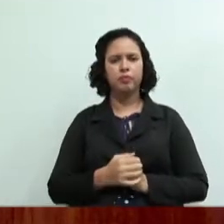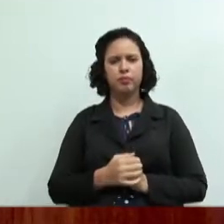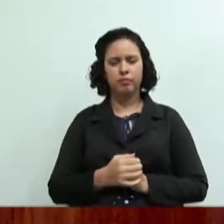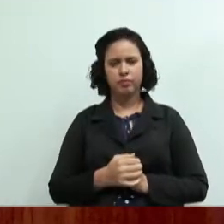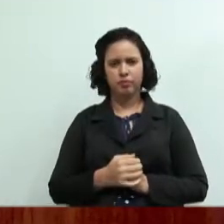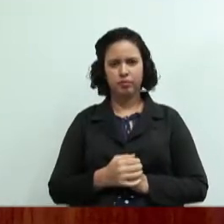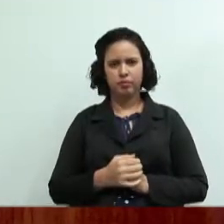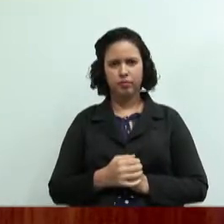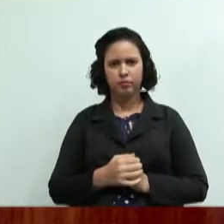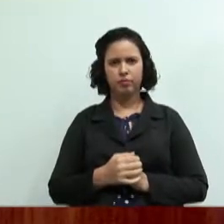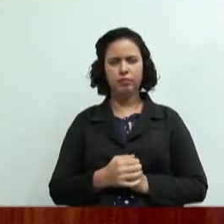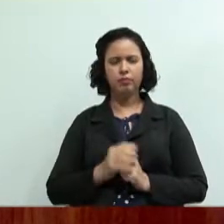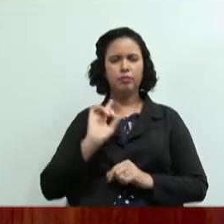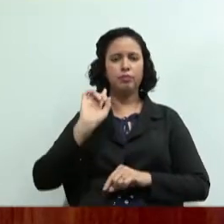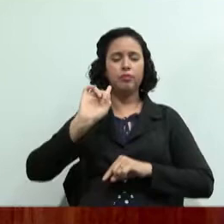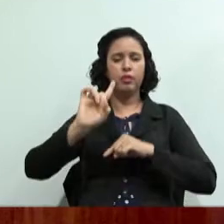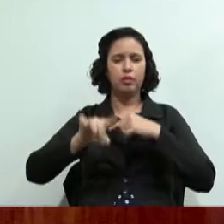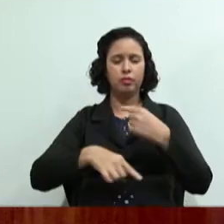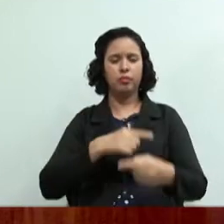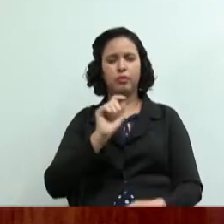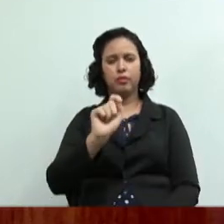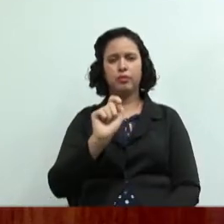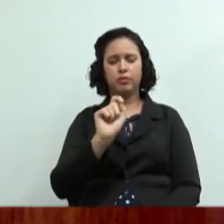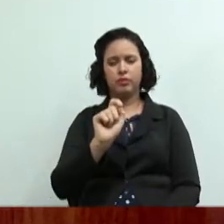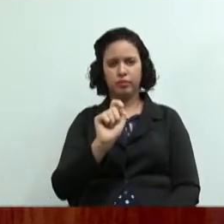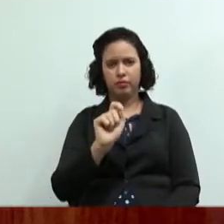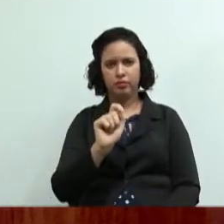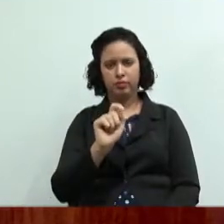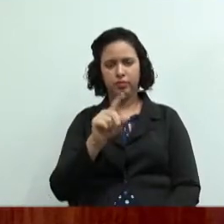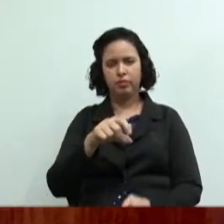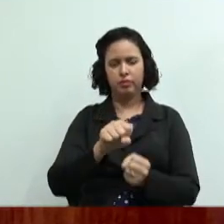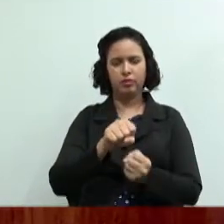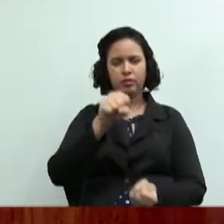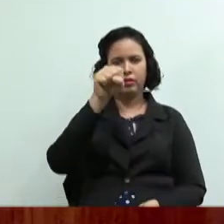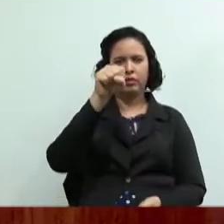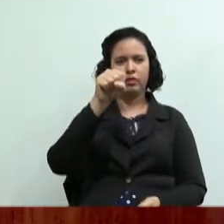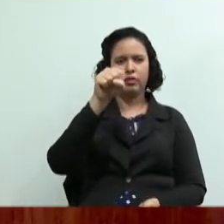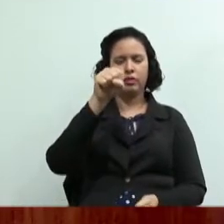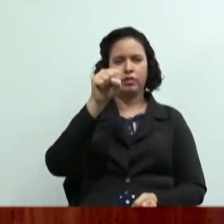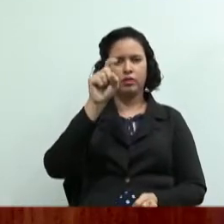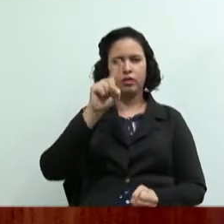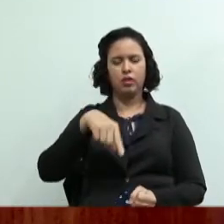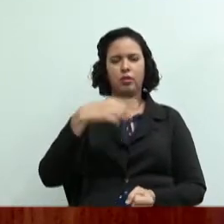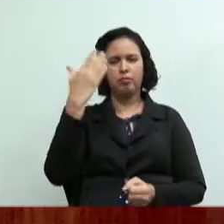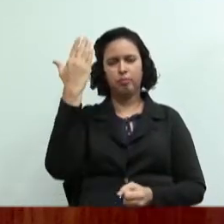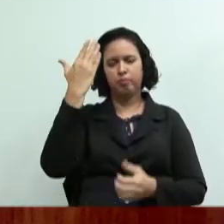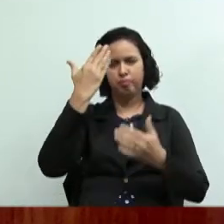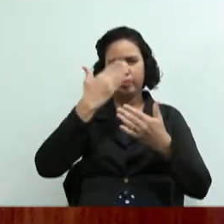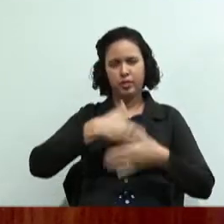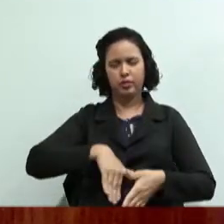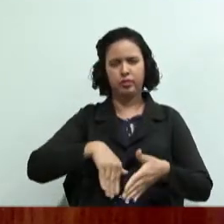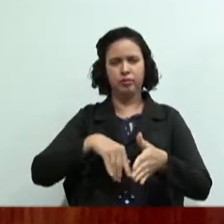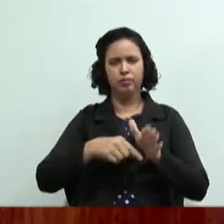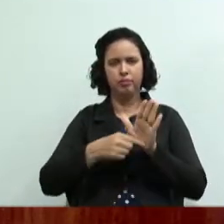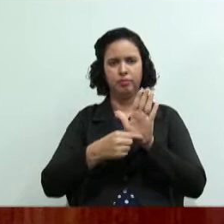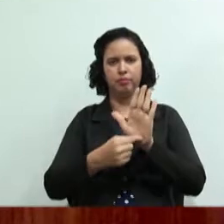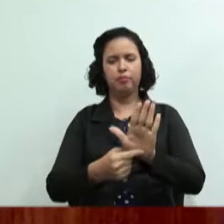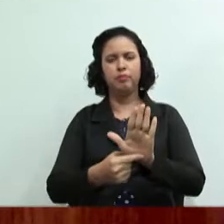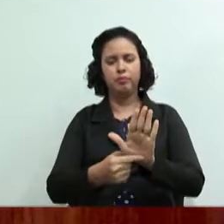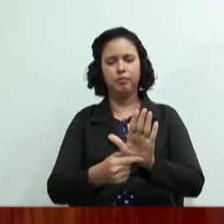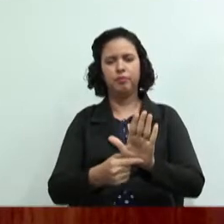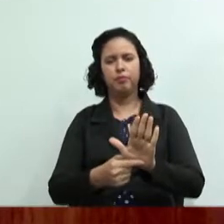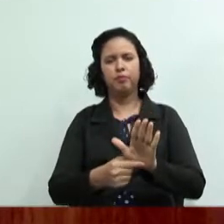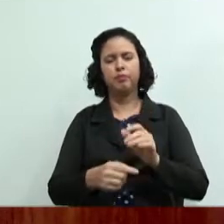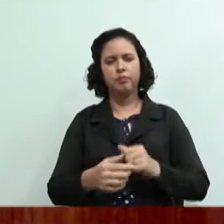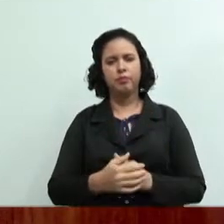e paralelamente a isso a montagem do banner que no caso o banner é a prova final a apresentação do banner ainda tem